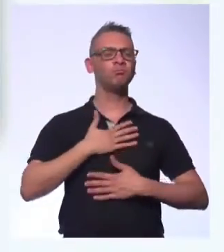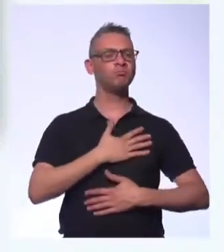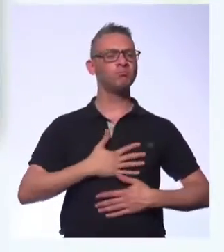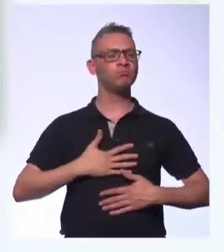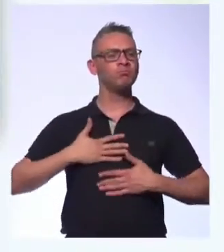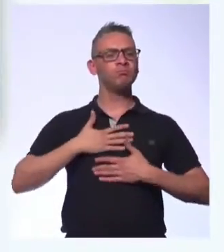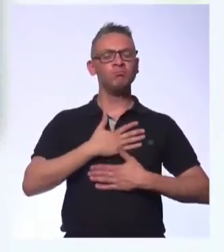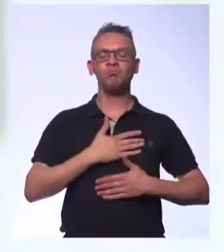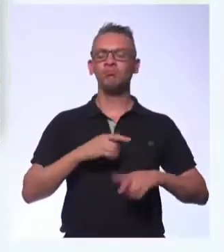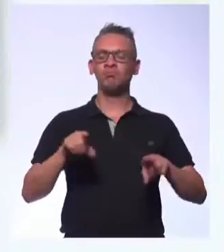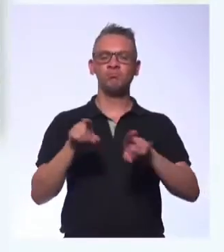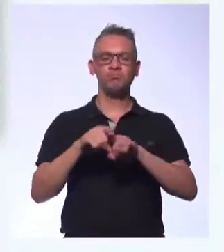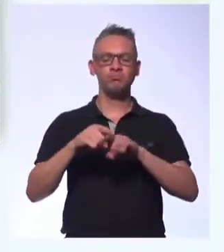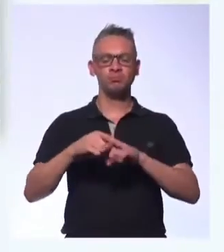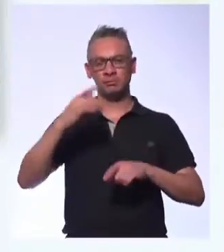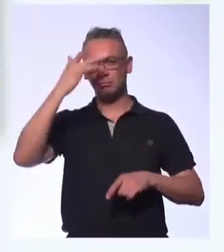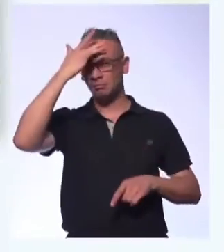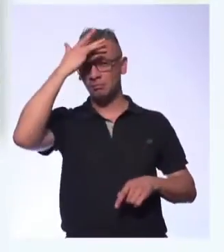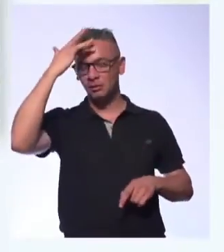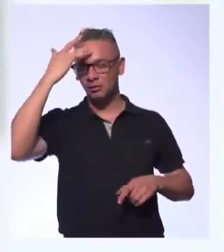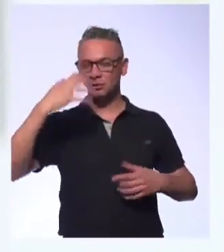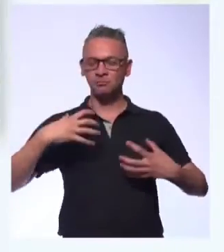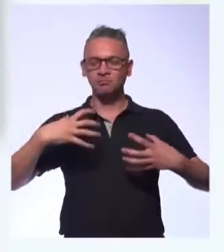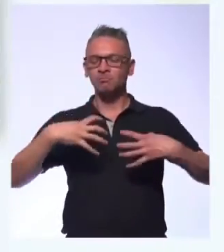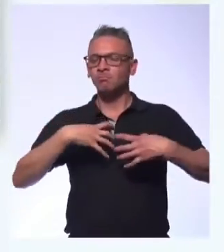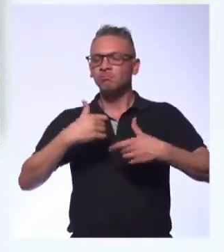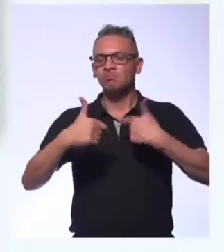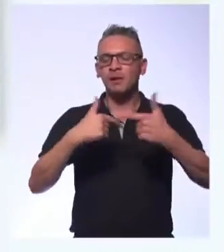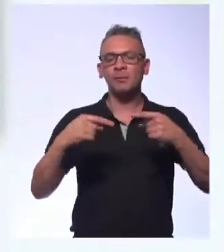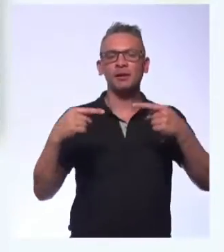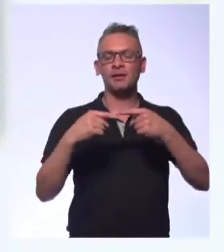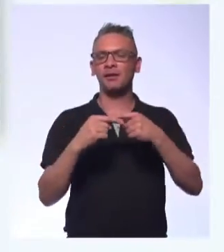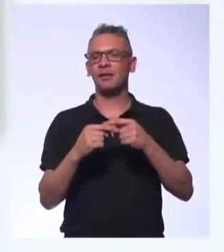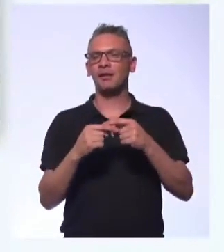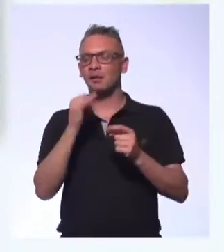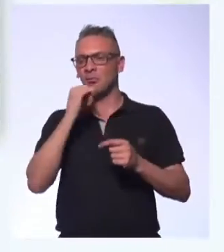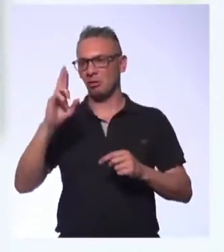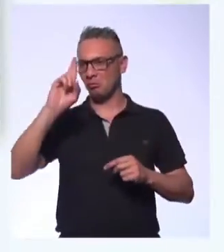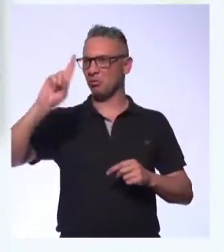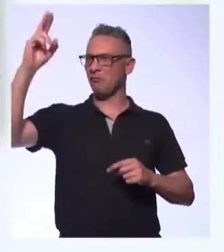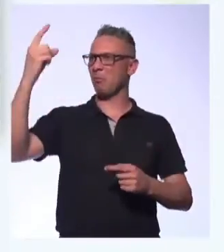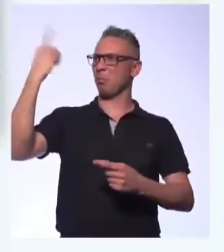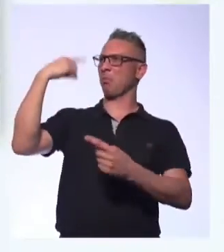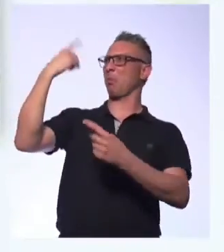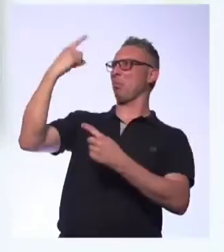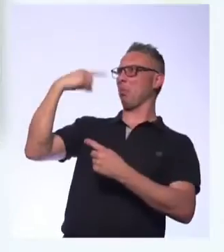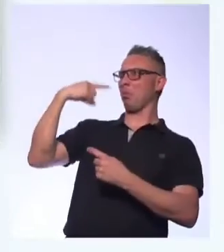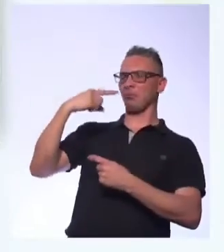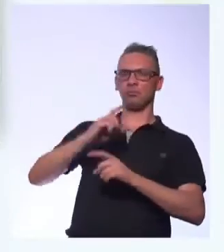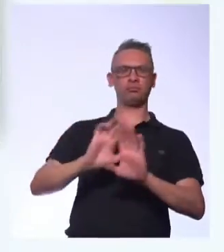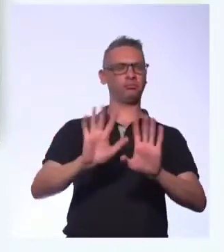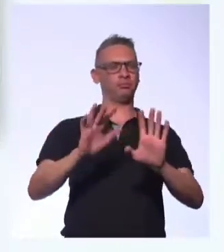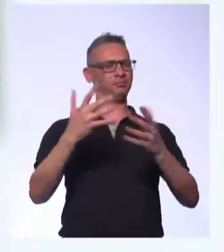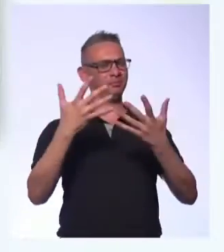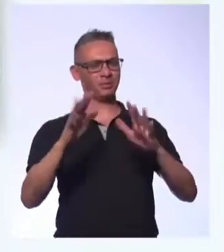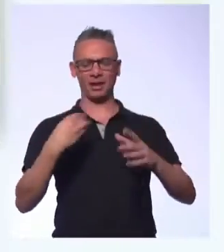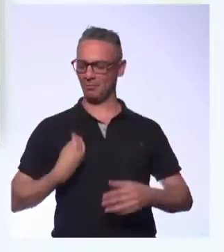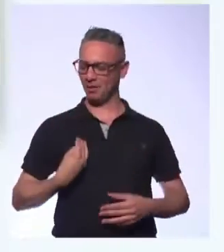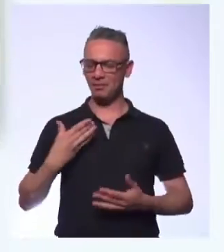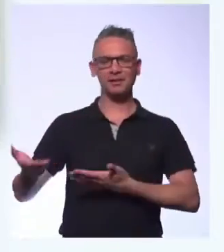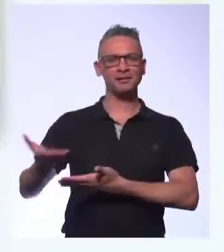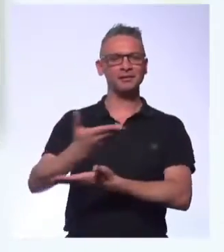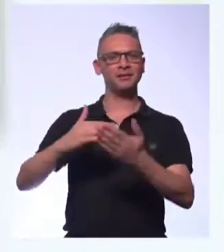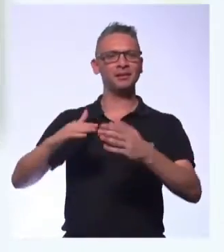trabalho sisudo, um trabalho fechado, ele não quer um chefe que diga para ele somente o que ele deve fazer, ele quer participar.